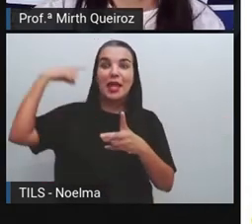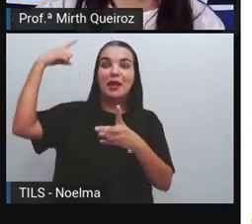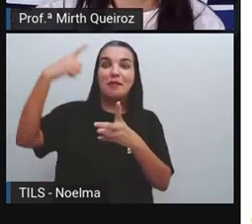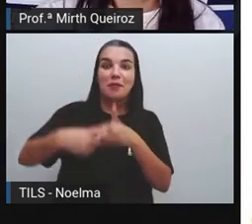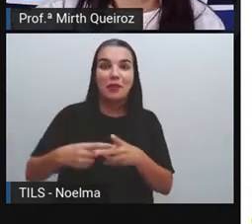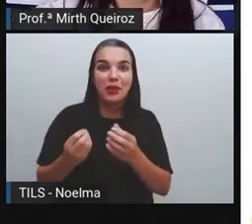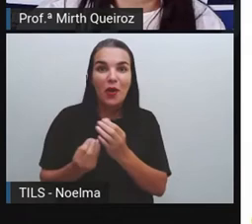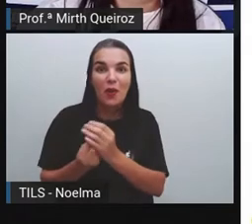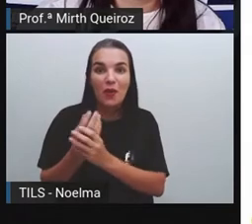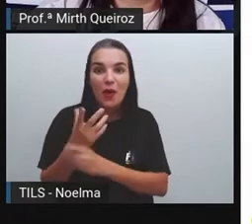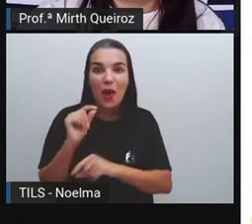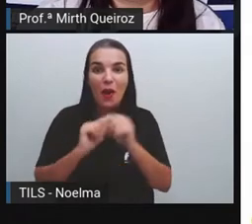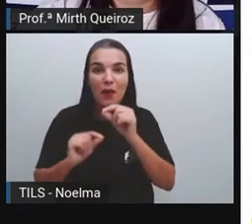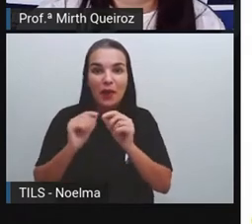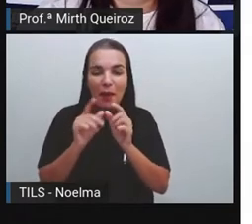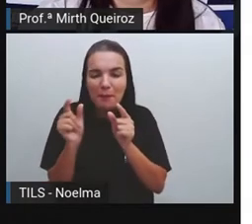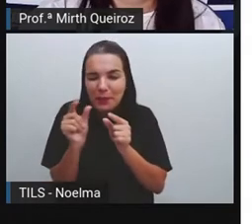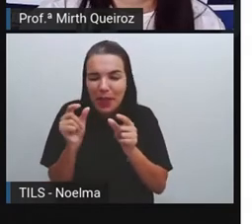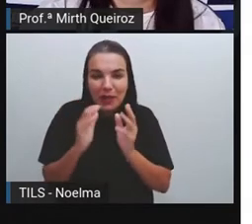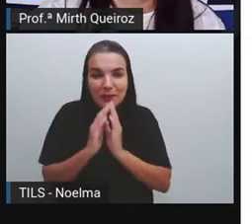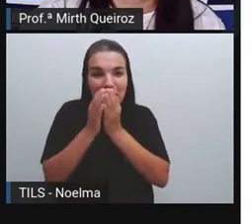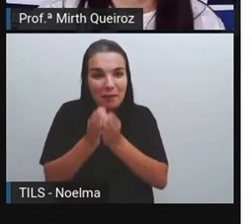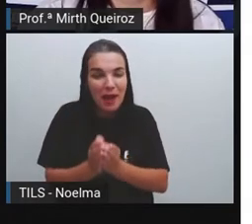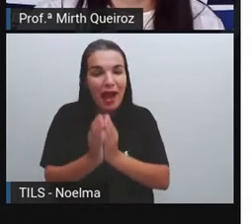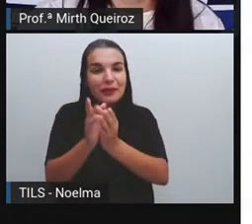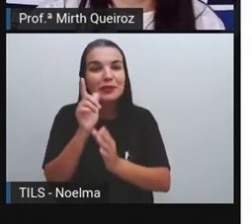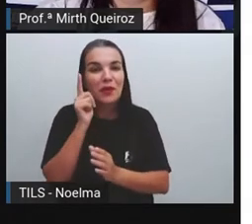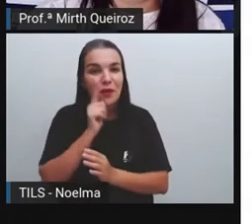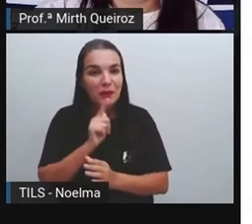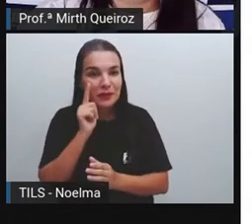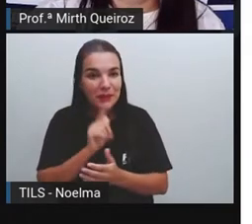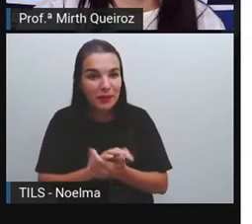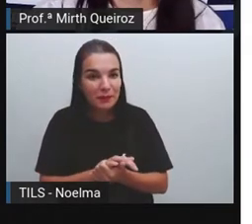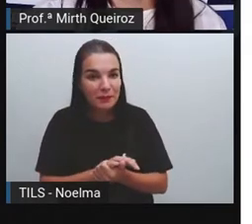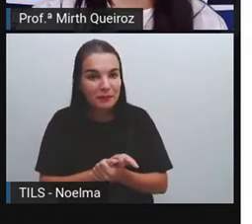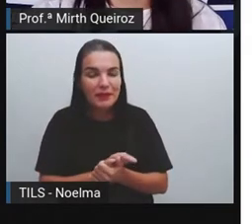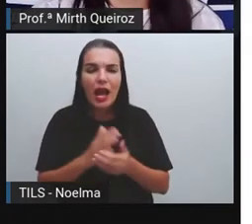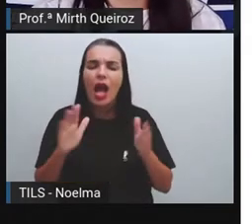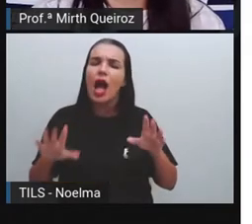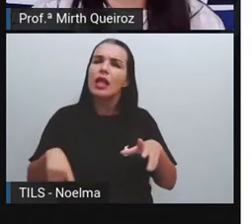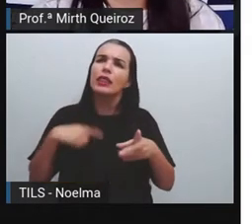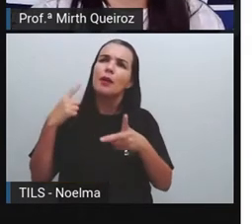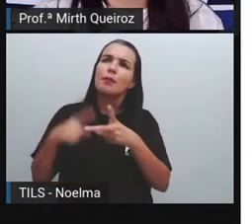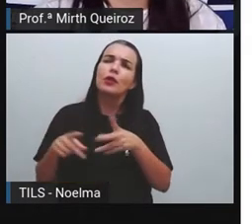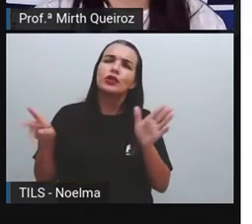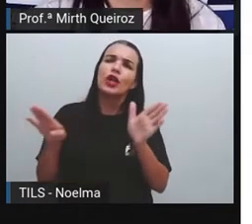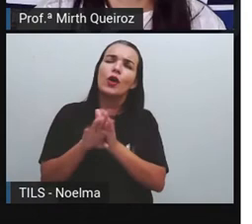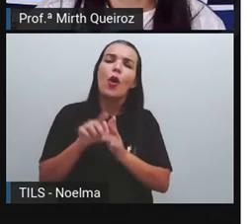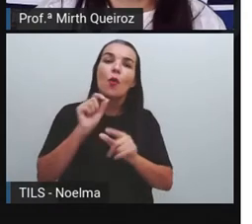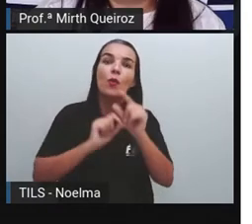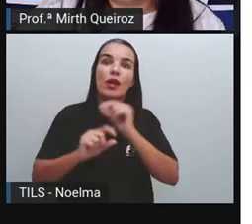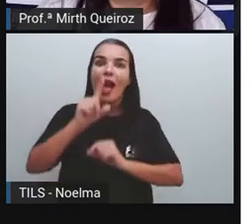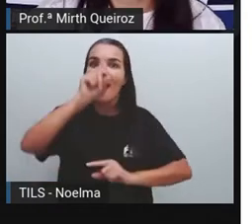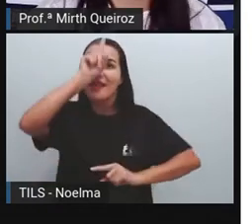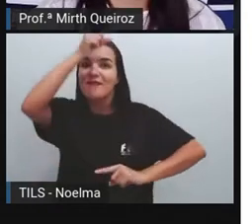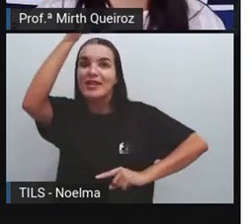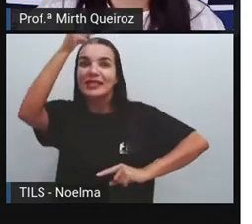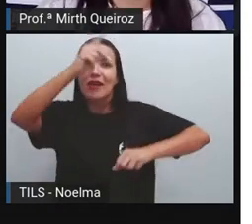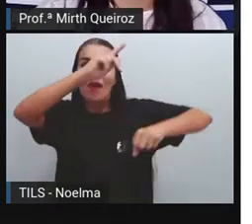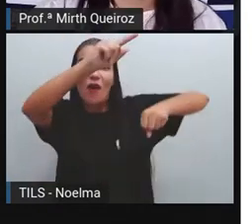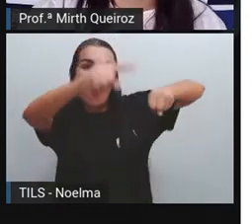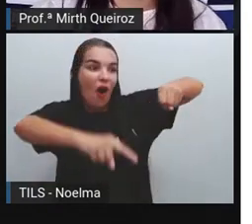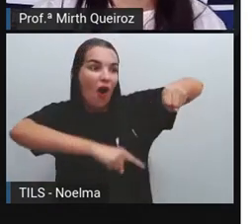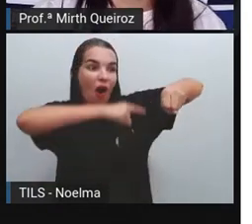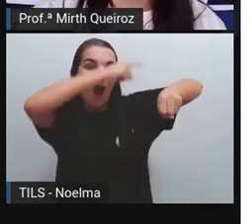botes de pequenos barcos. Ainda na pré-história. E aí vem o quê? A invenção da roda.